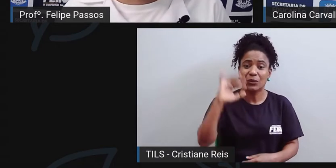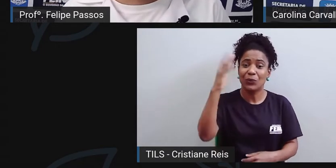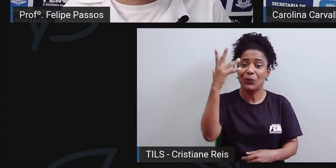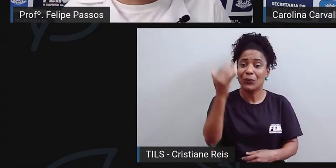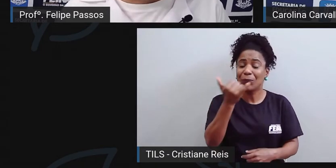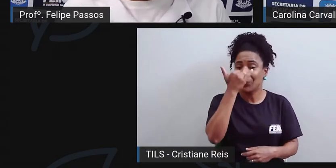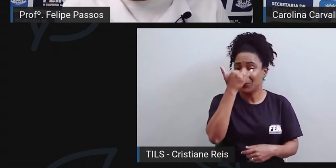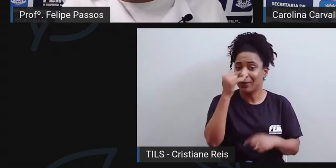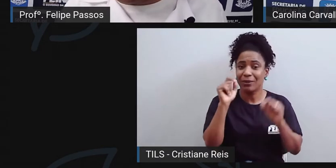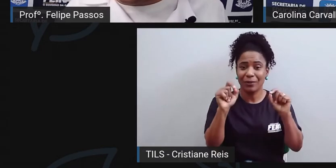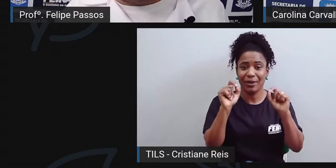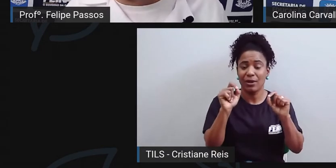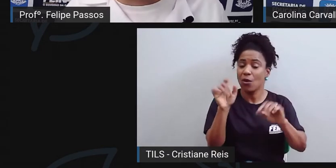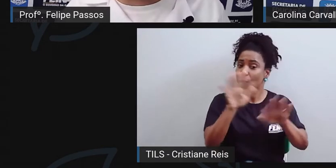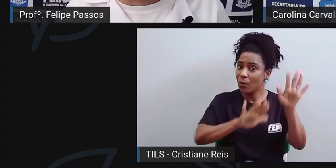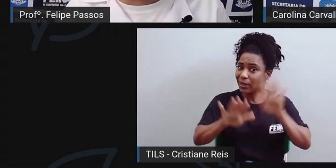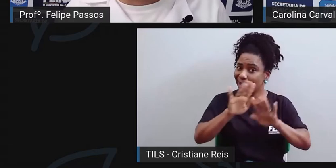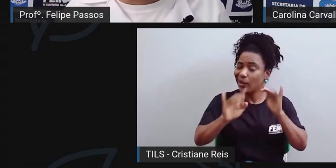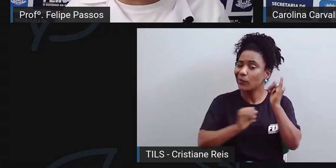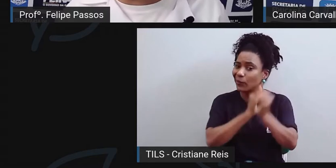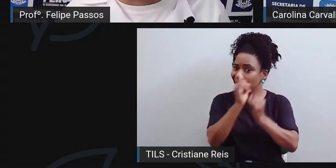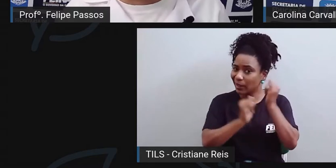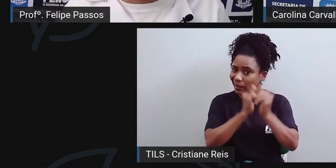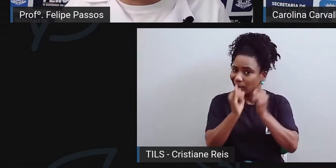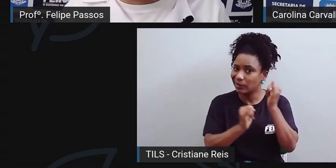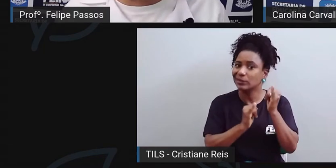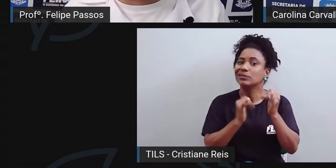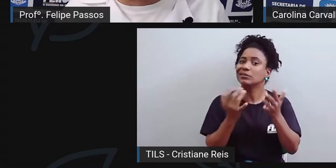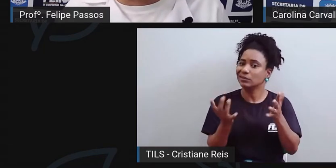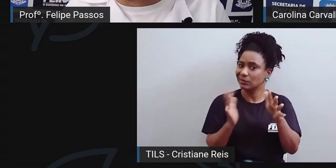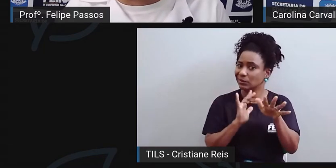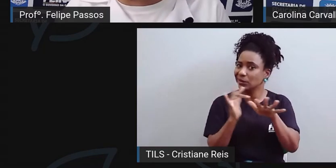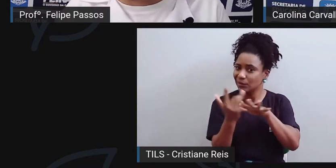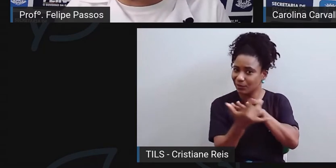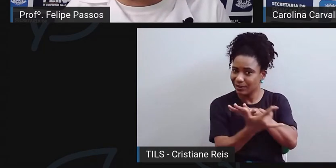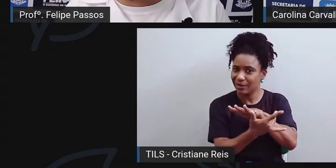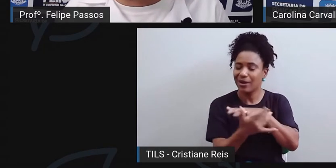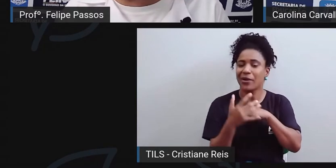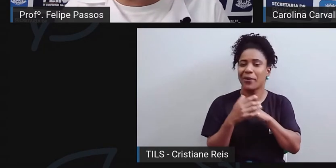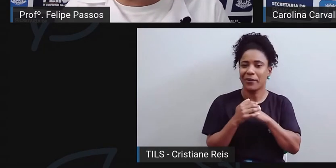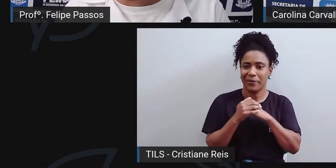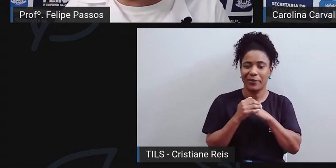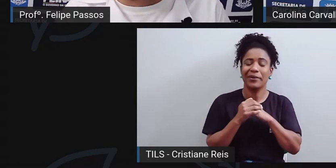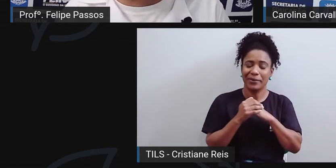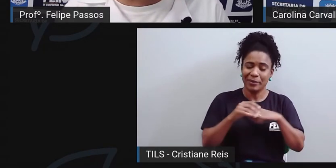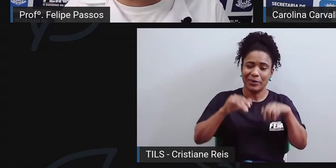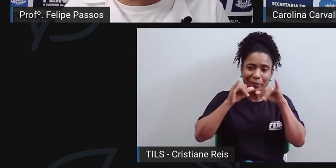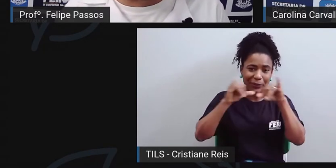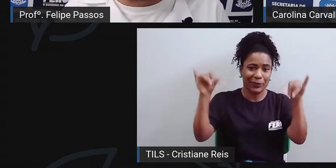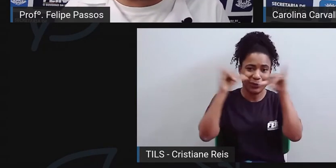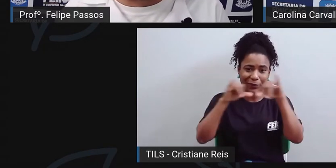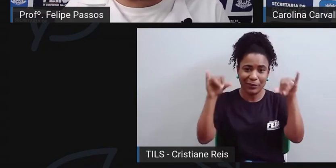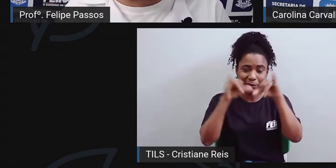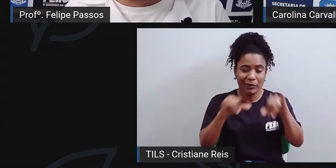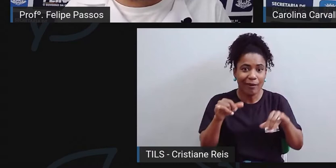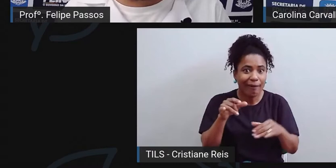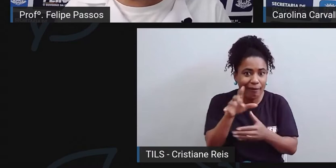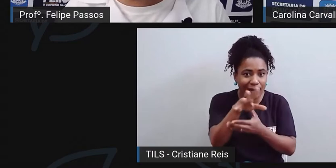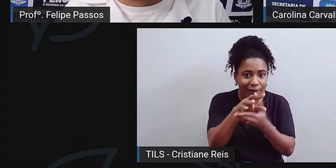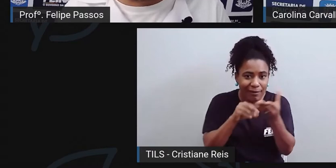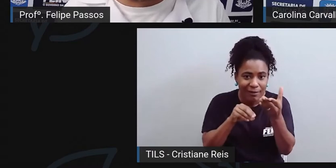de pessoas que não são especialistas, quais são os riscos que isso pode trazer para a saúde bucal dos nossos alunos?